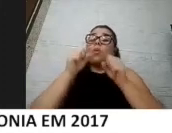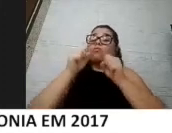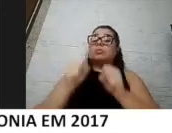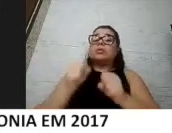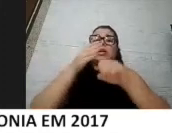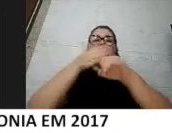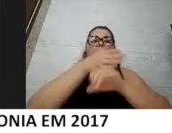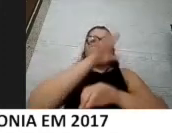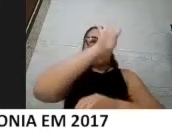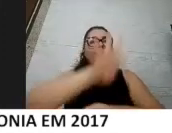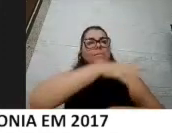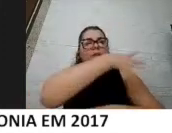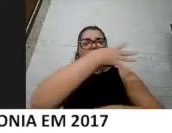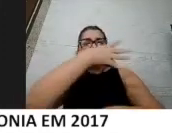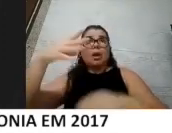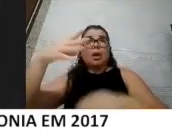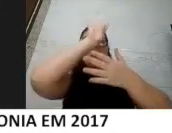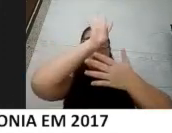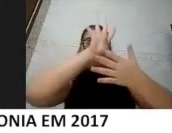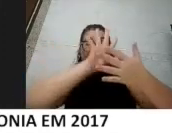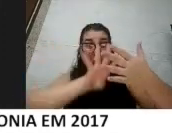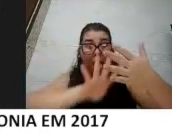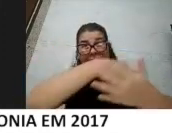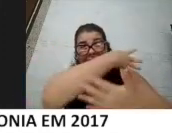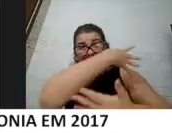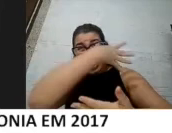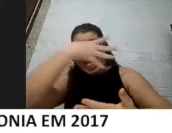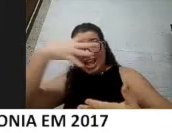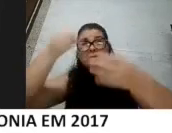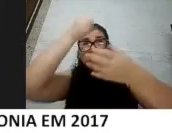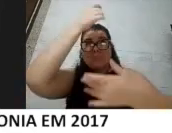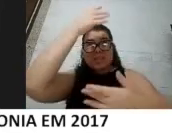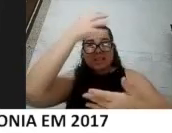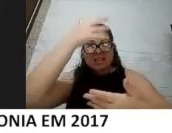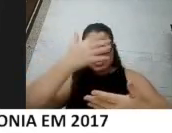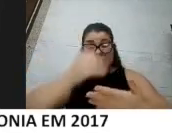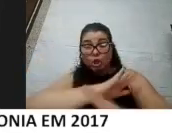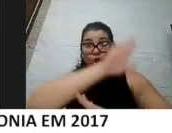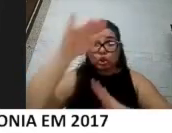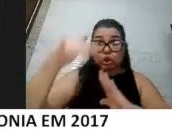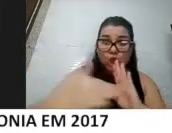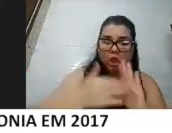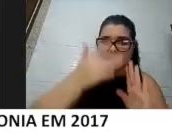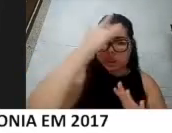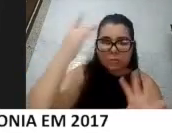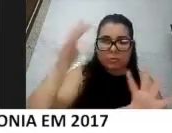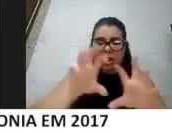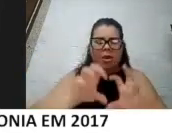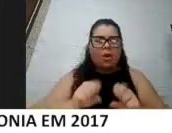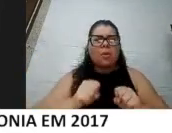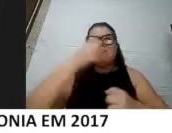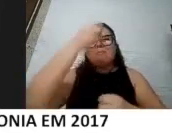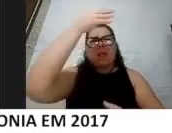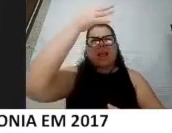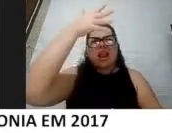planilha de Excel enorme com todos os casos do estado, todos, os milhares de casos do